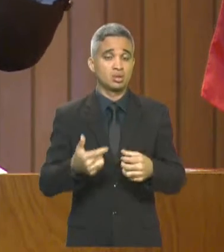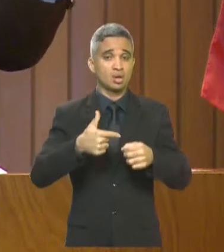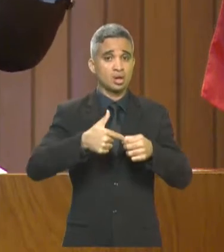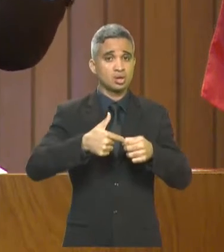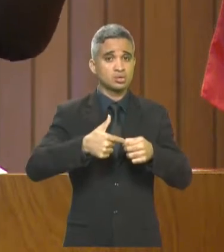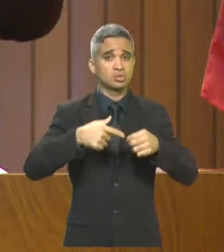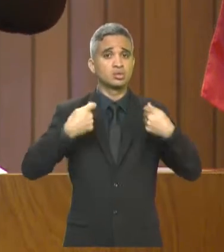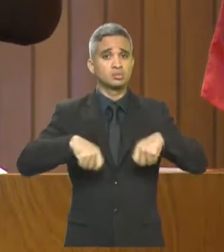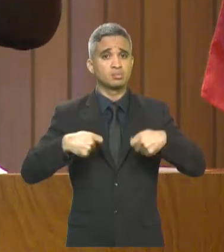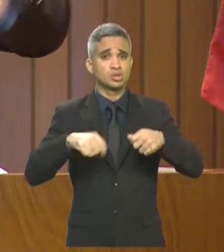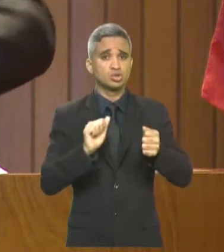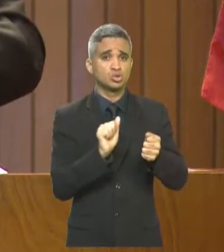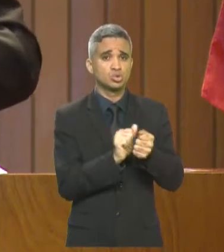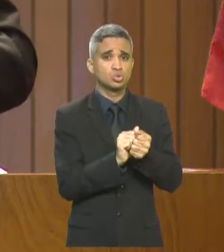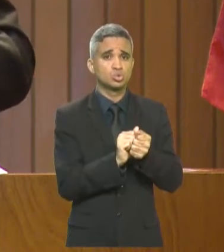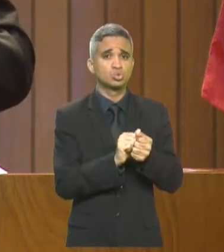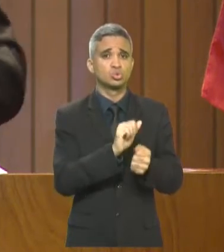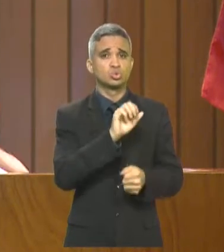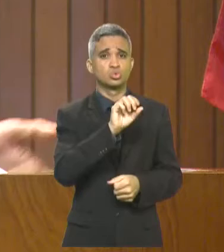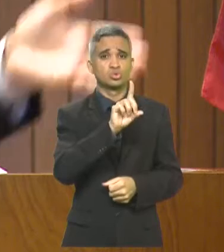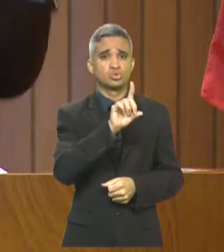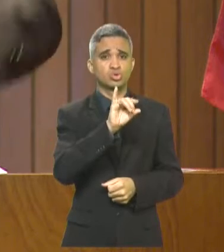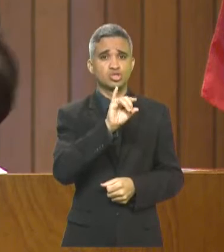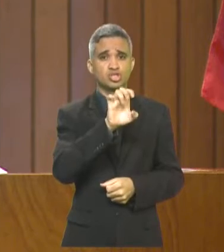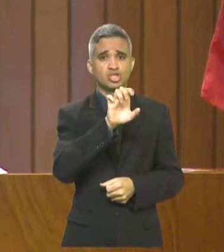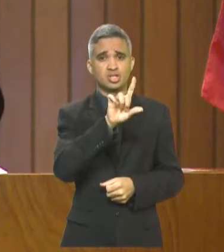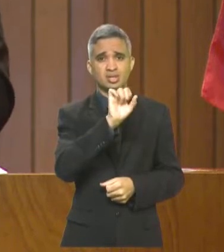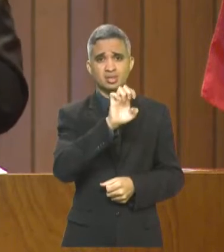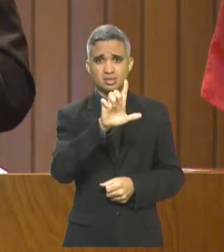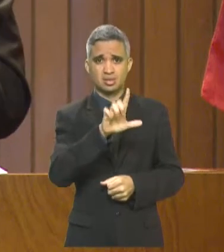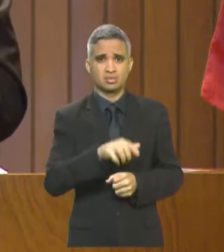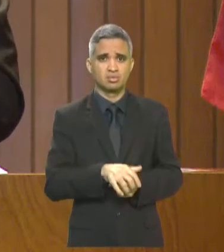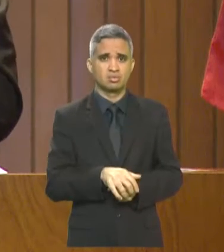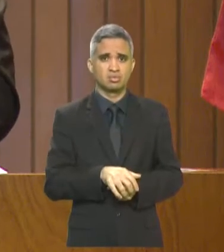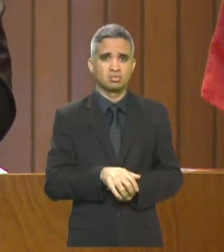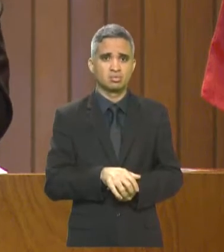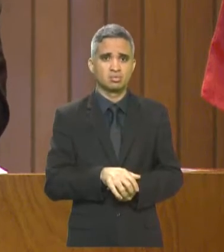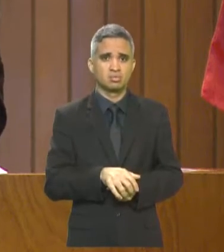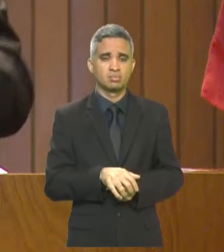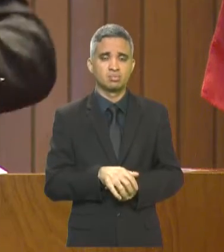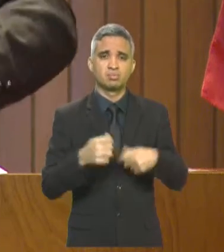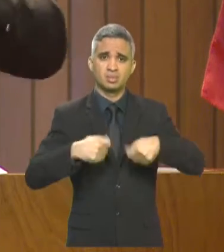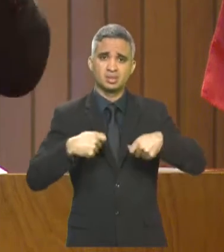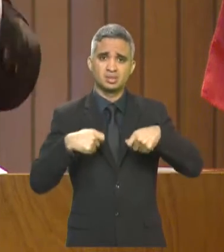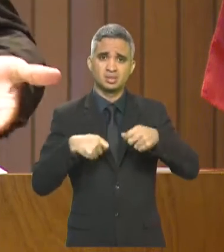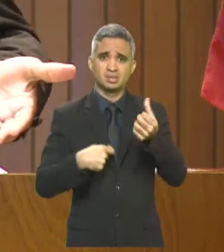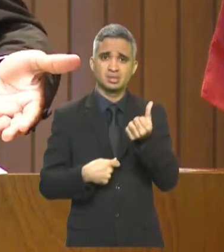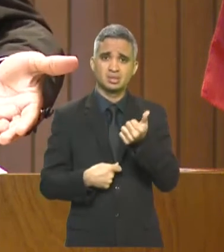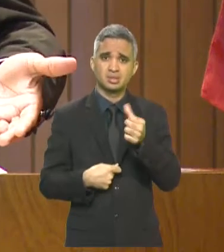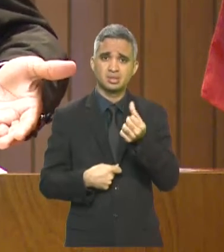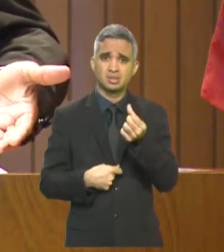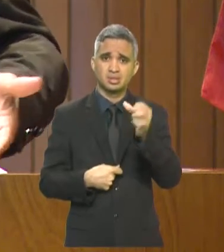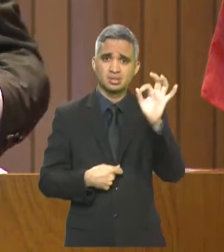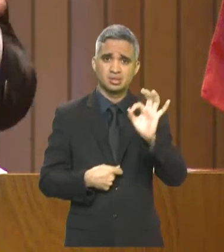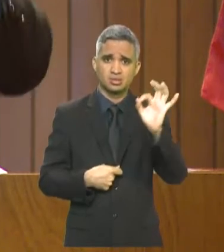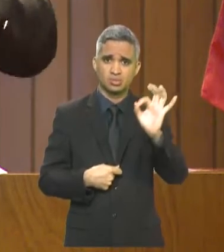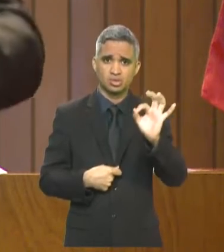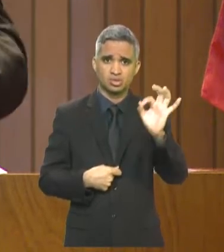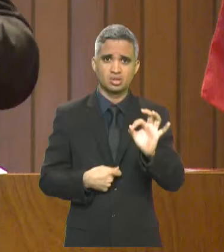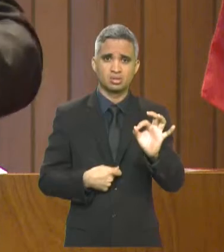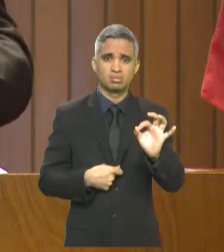que é de 16,5%, com mais doido de uma copa, vai para 18,5%, juntamente com a energia elétrica.